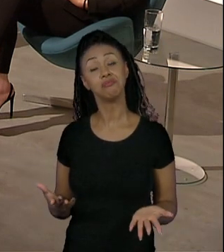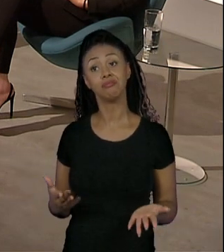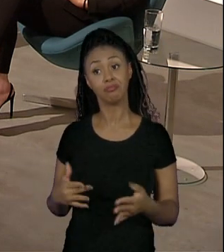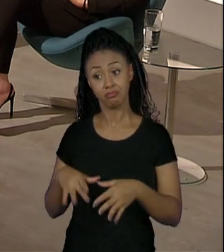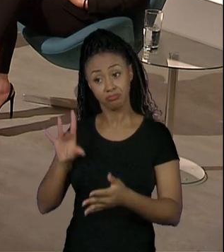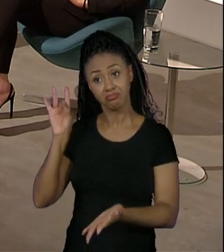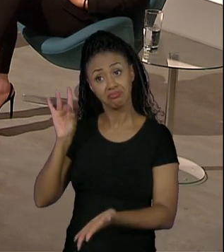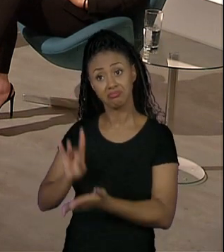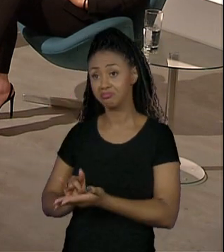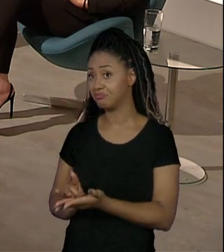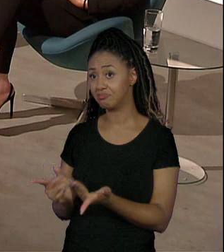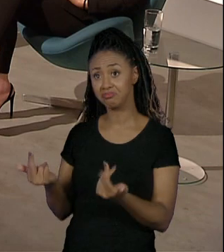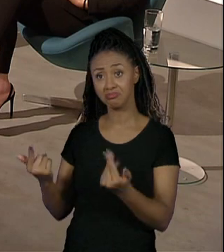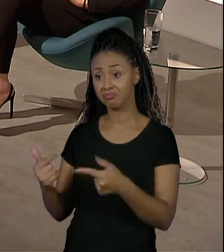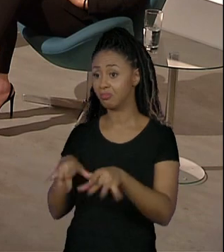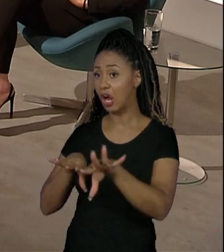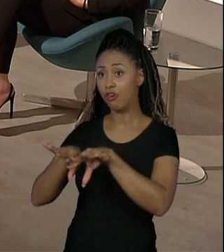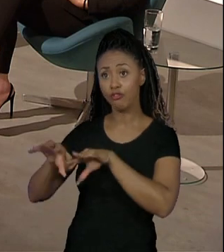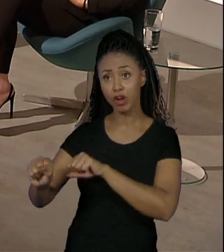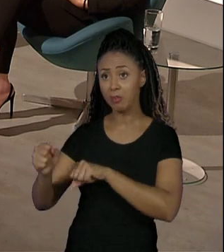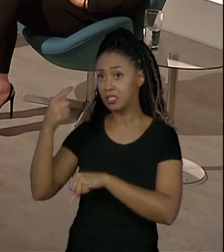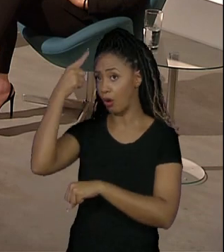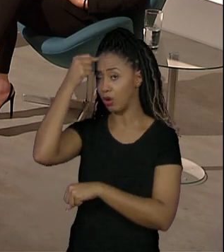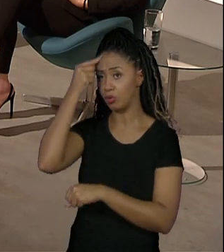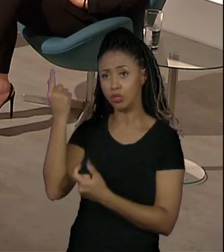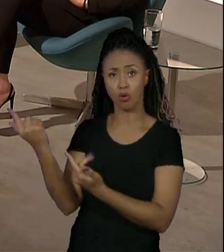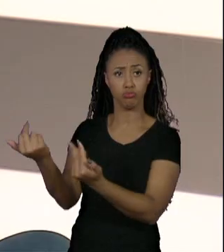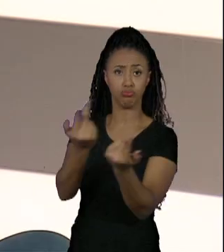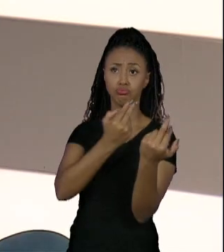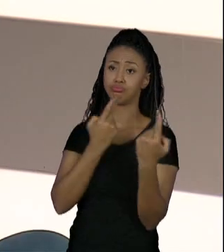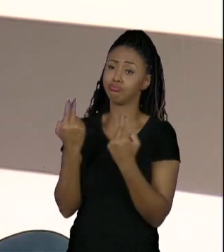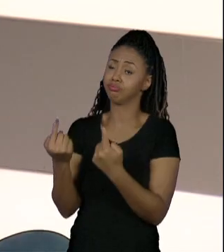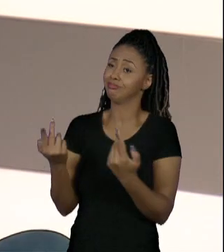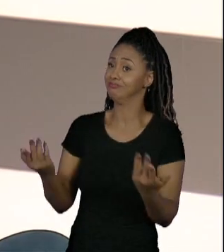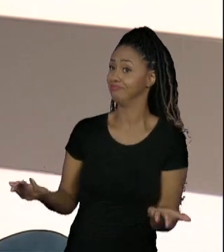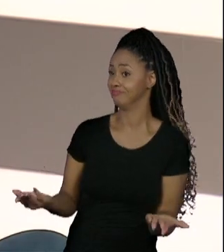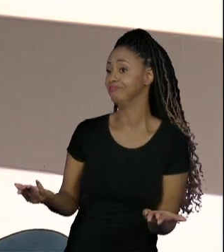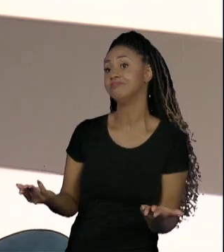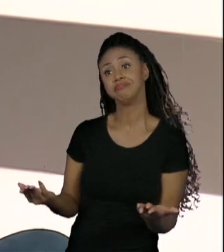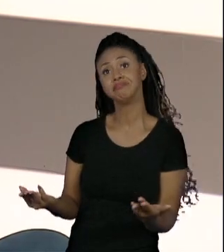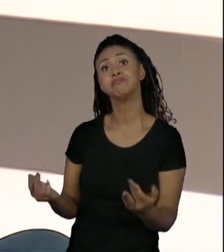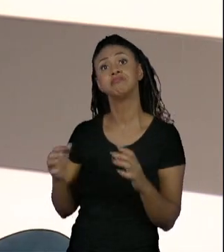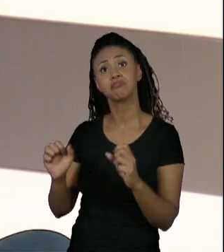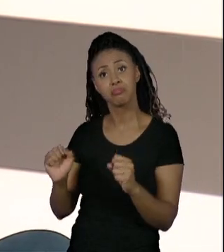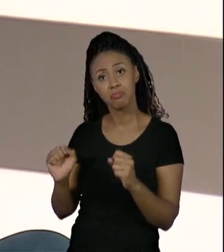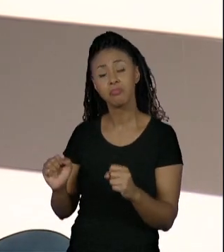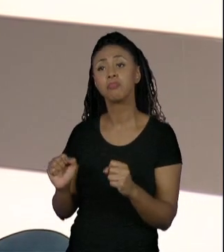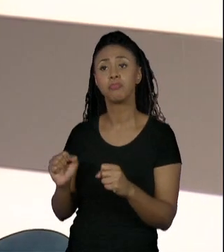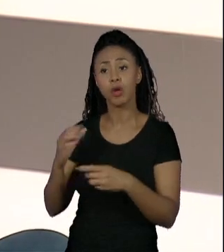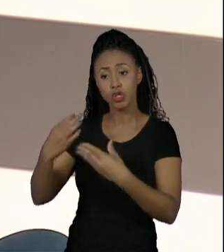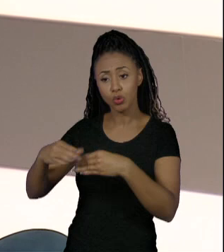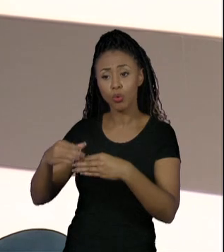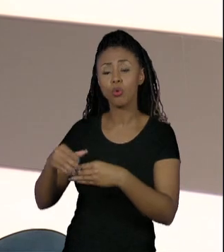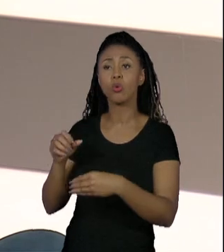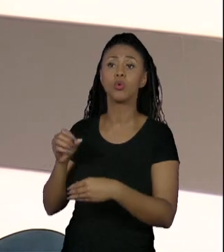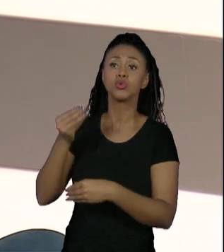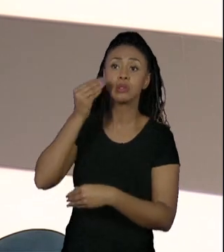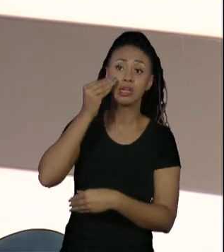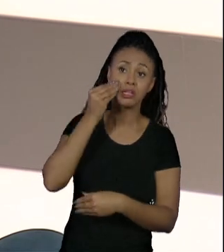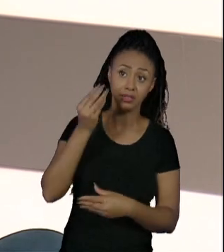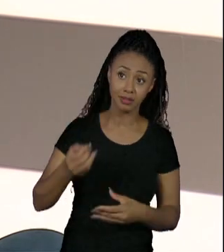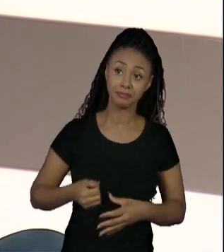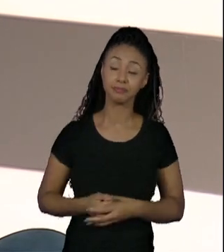formação de graduação como qualquer outro. Então, ele tem a disponibilidade para estar podendo prestar concursos no